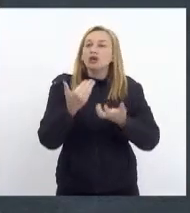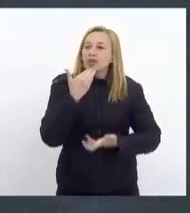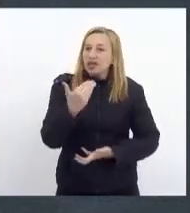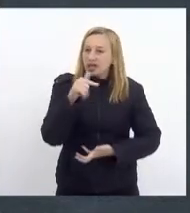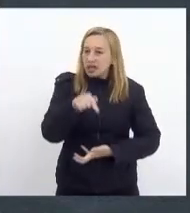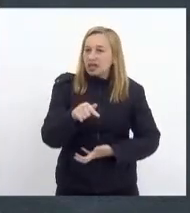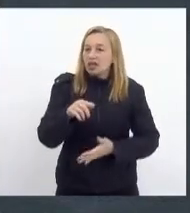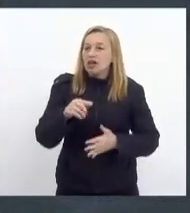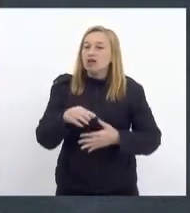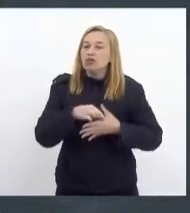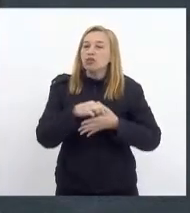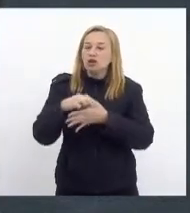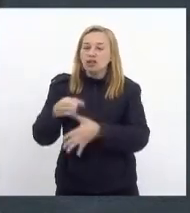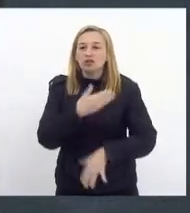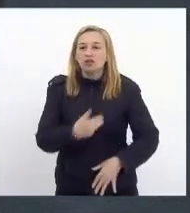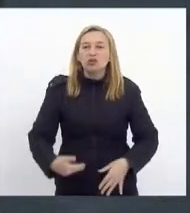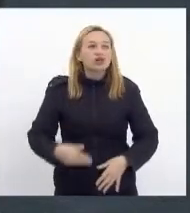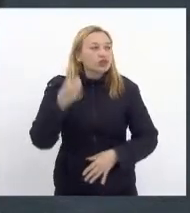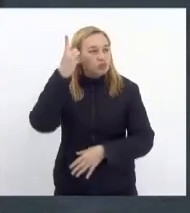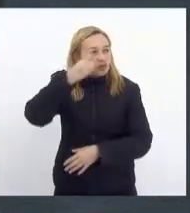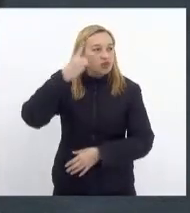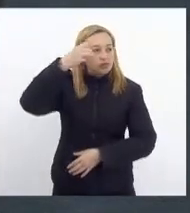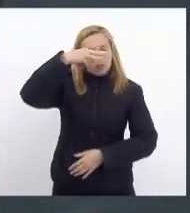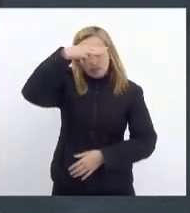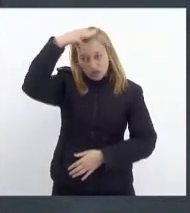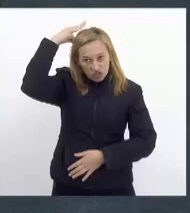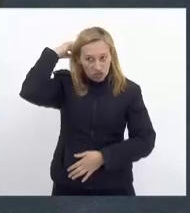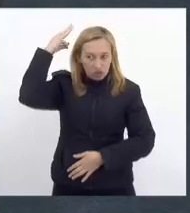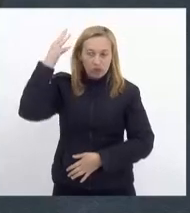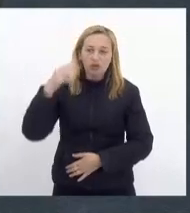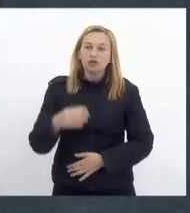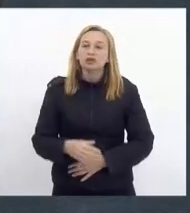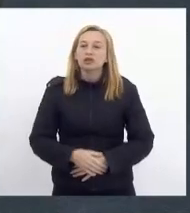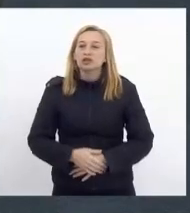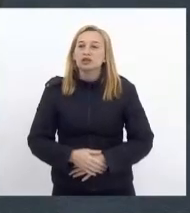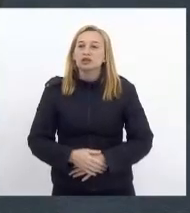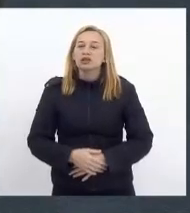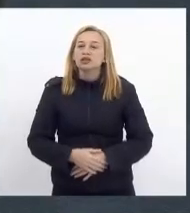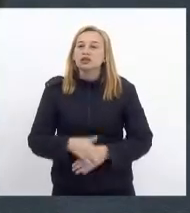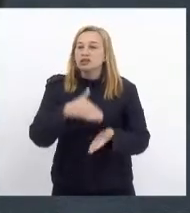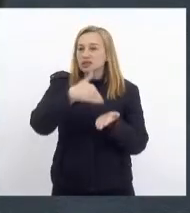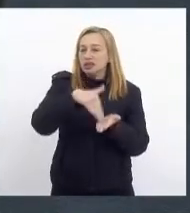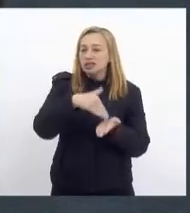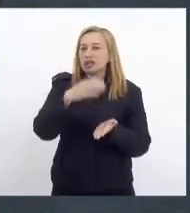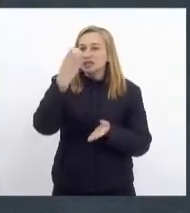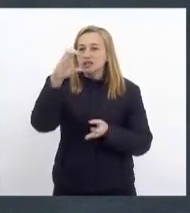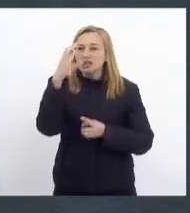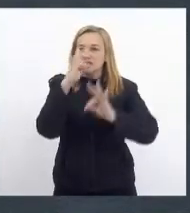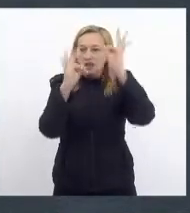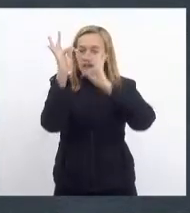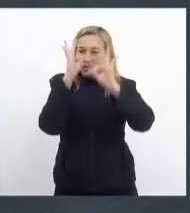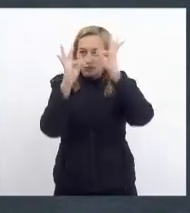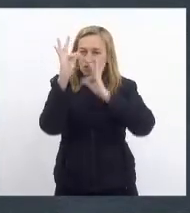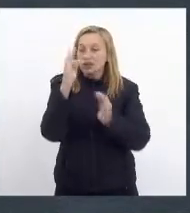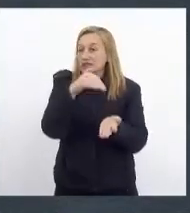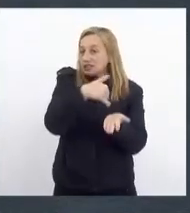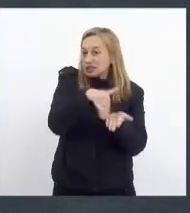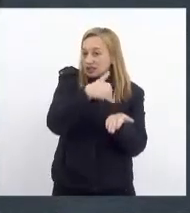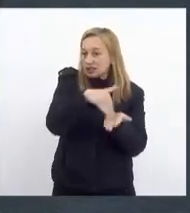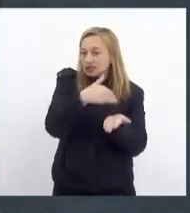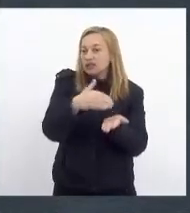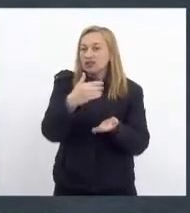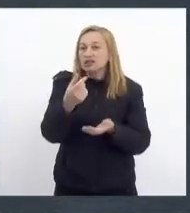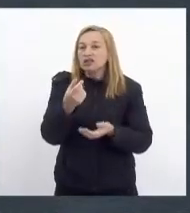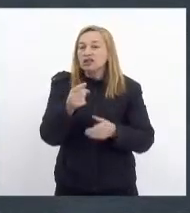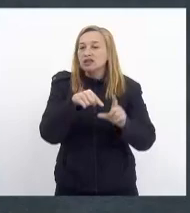pedir para o líder do governo, o deputado Márcio Pacheco, para o secretário de Ciência e Tecnologia, para o secretário de